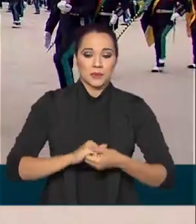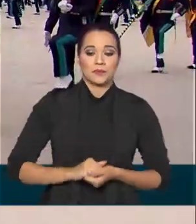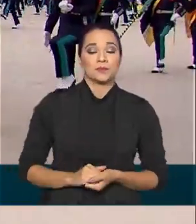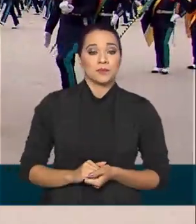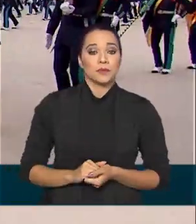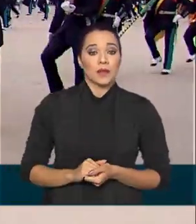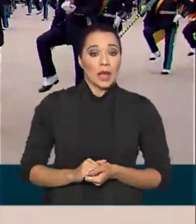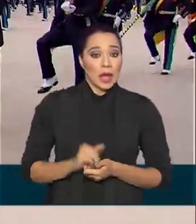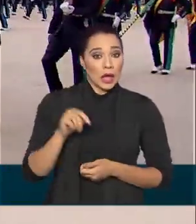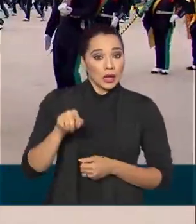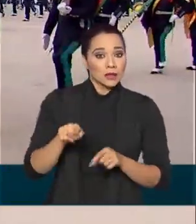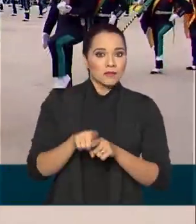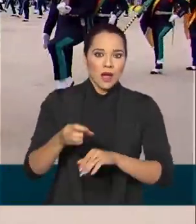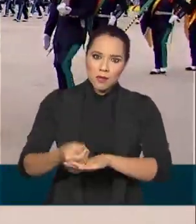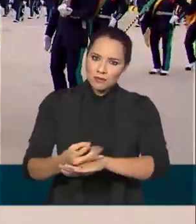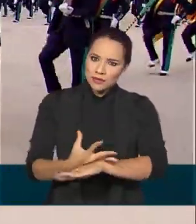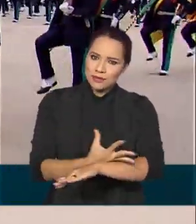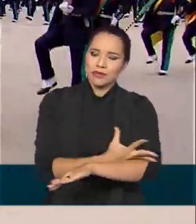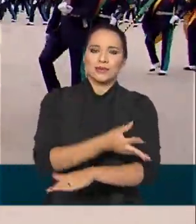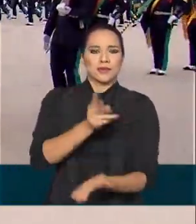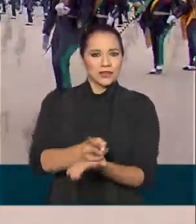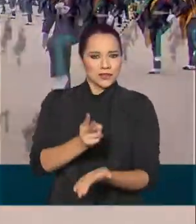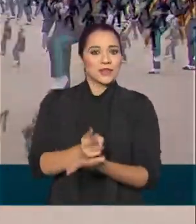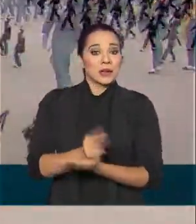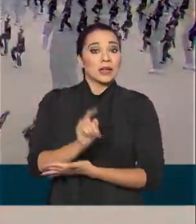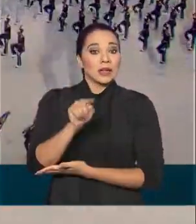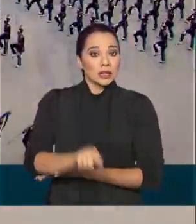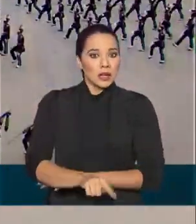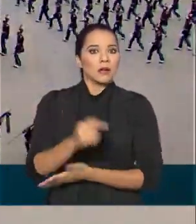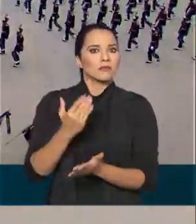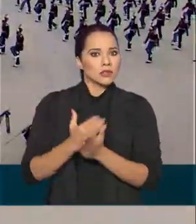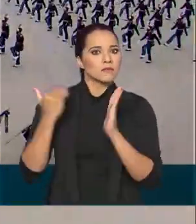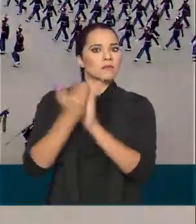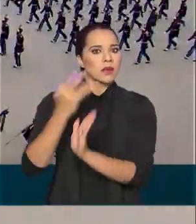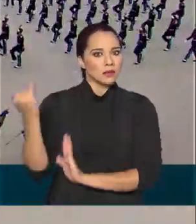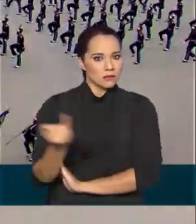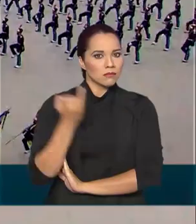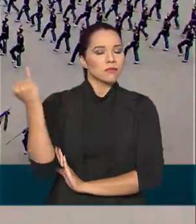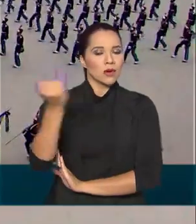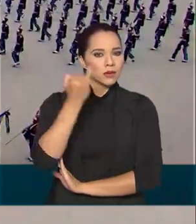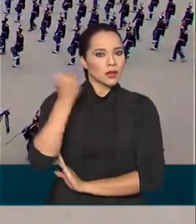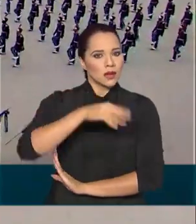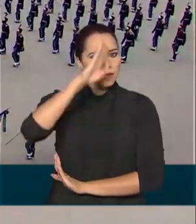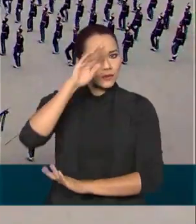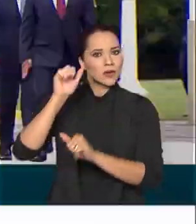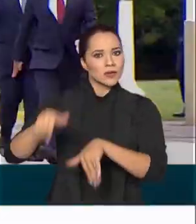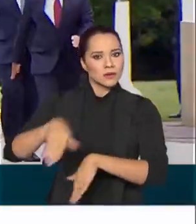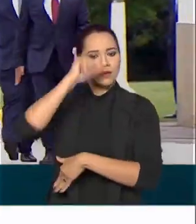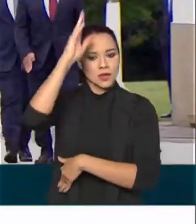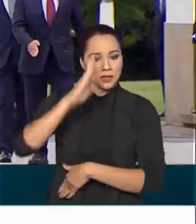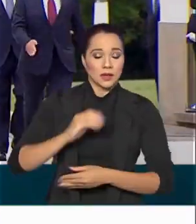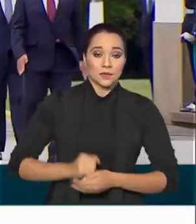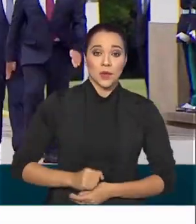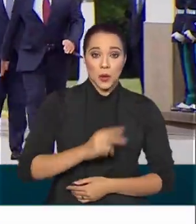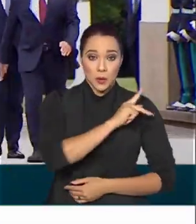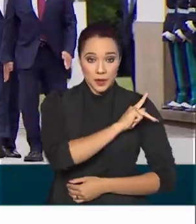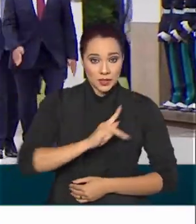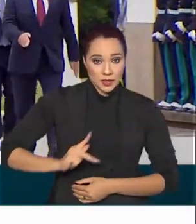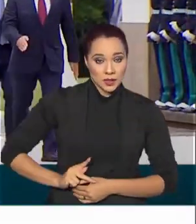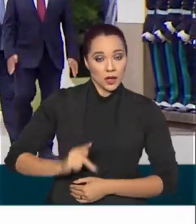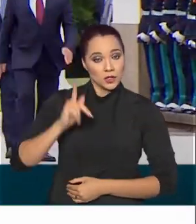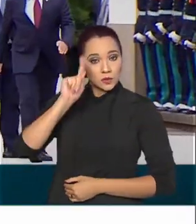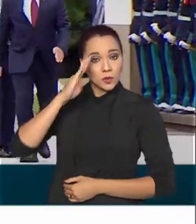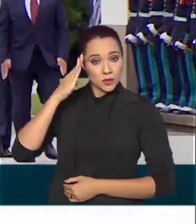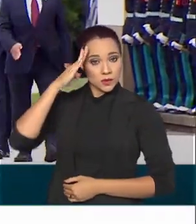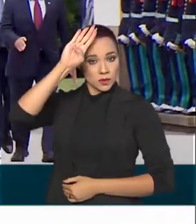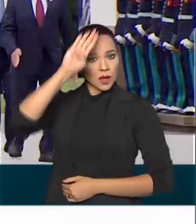dispersões não diminuíram a emoção do evento, que é considerado um dos mais importantes do Exército Brasileiro. O presidente da República, Jair